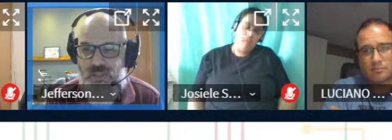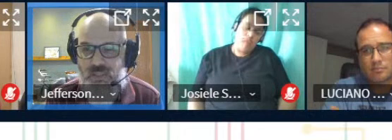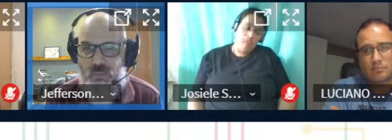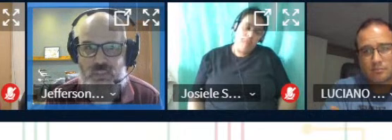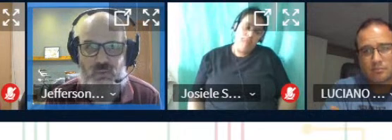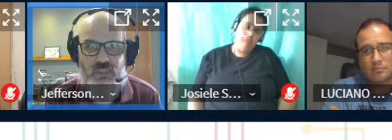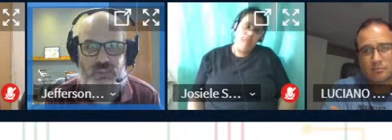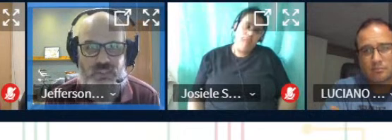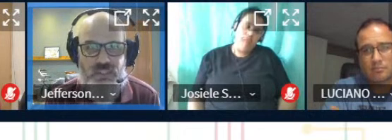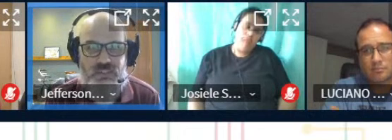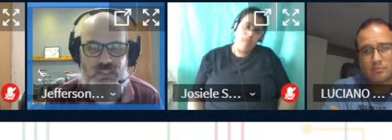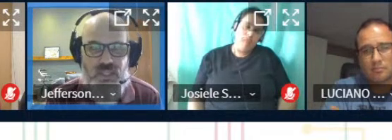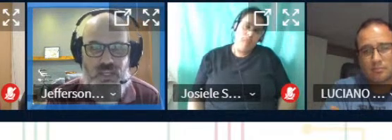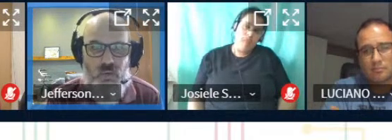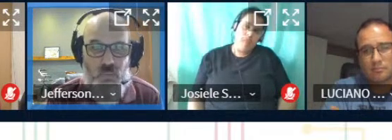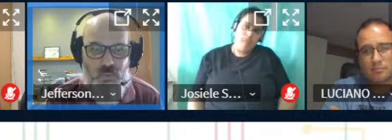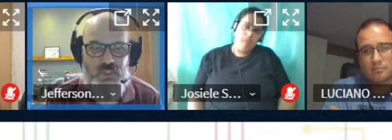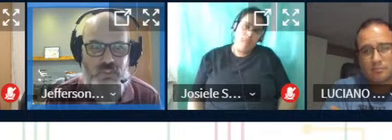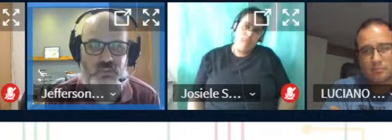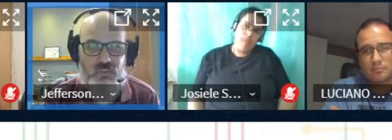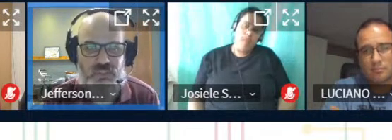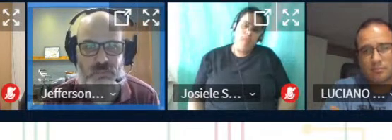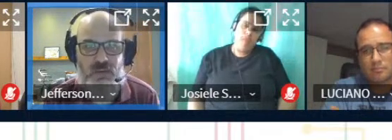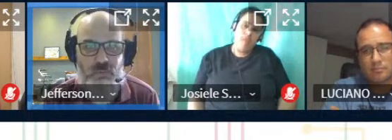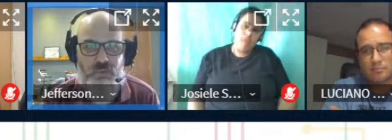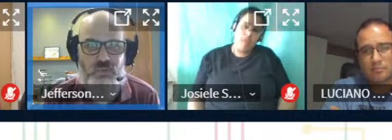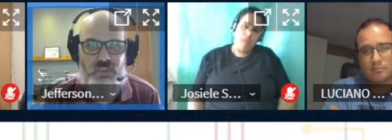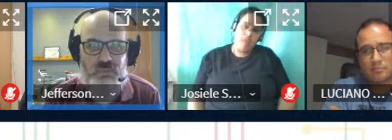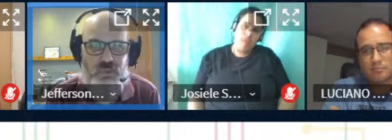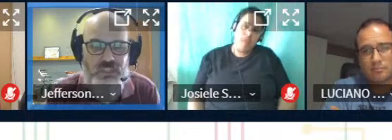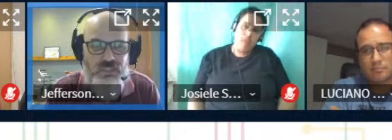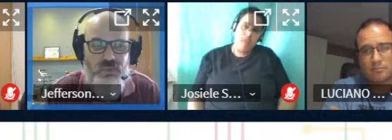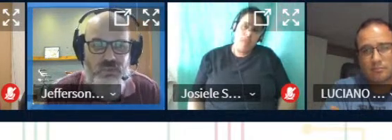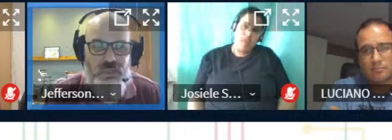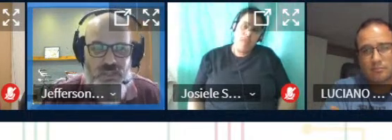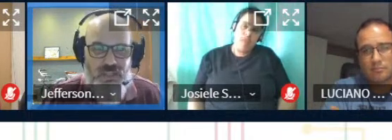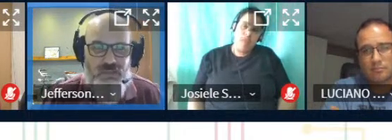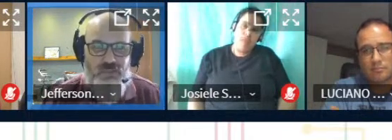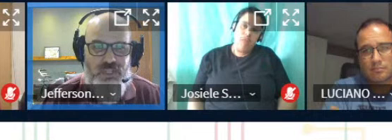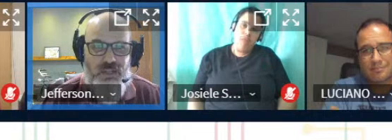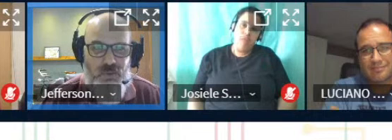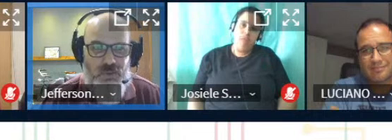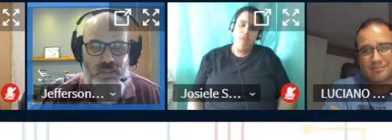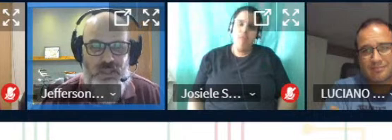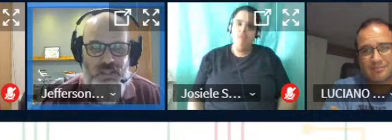e protagonistas comprometidos com o trabalho ao ponto de o orientador